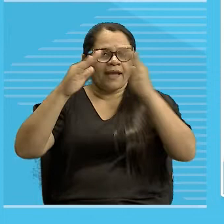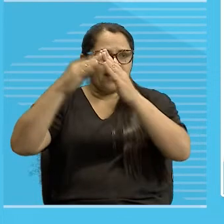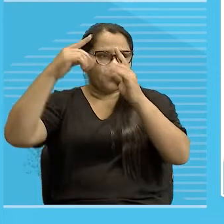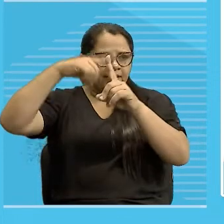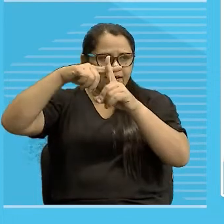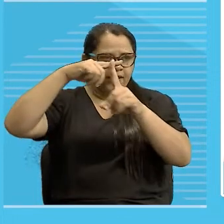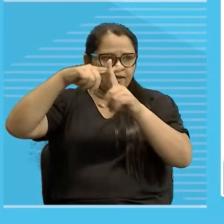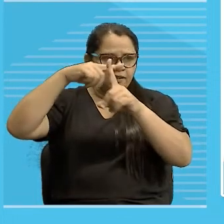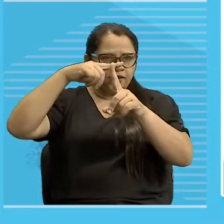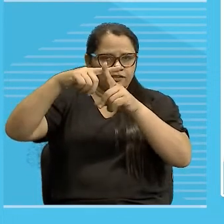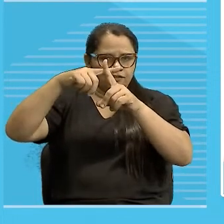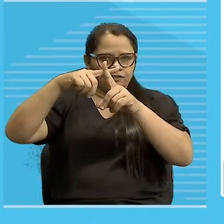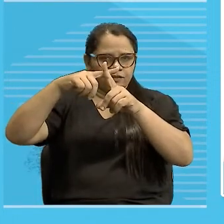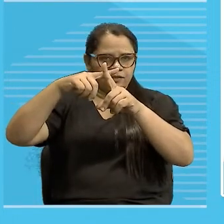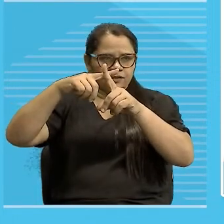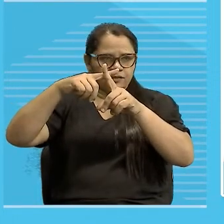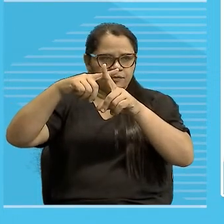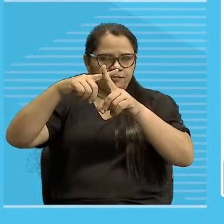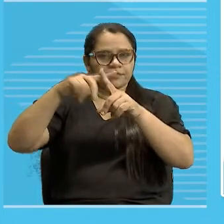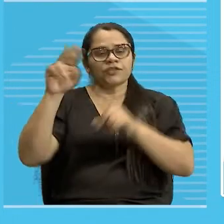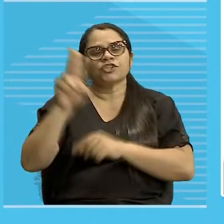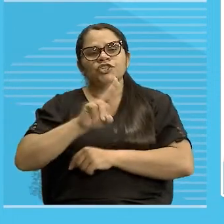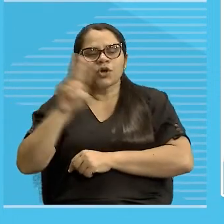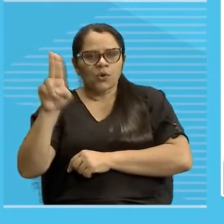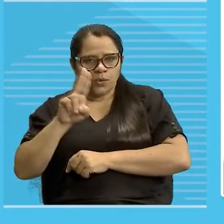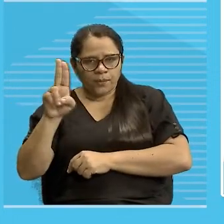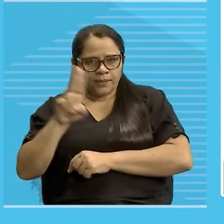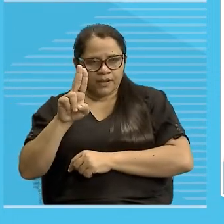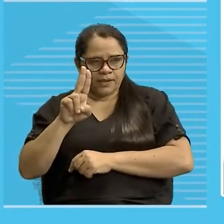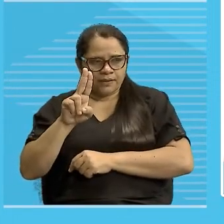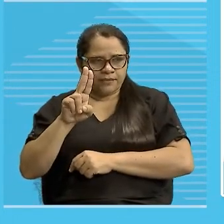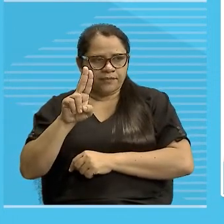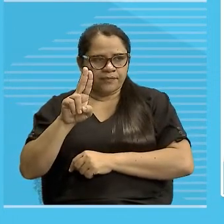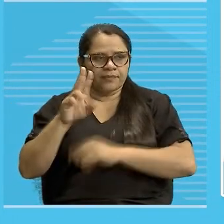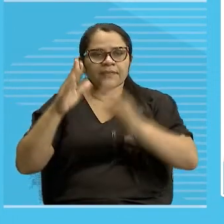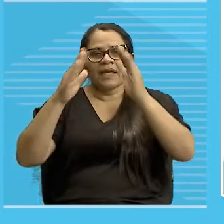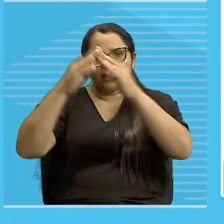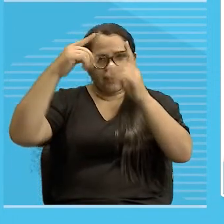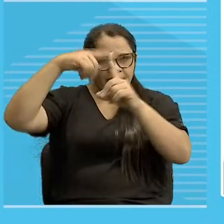de inventar aqui uma paróquia, São João